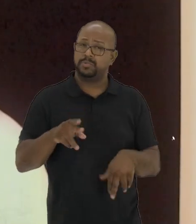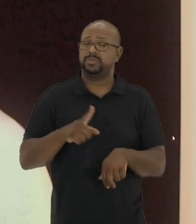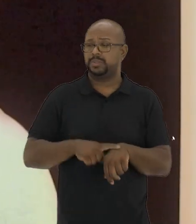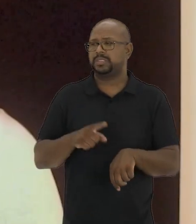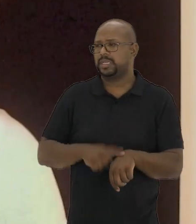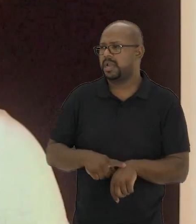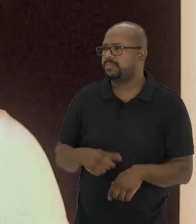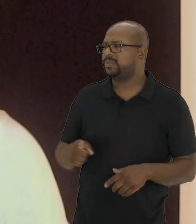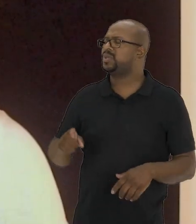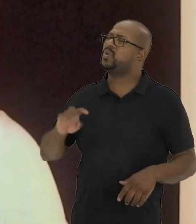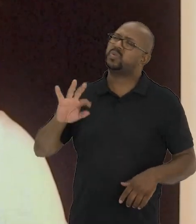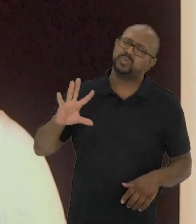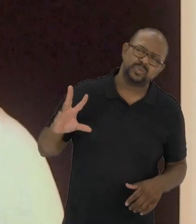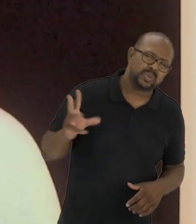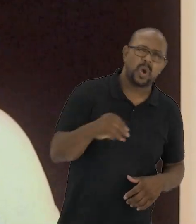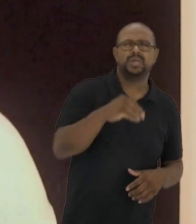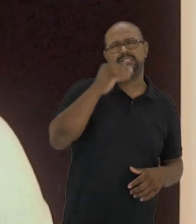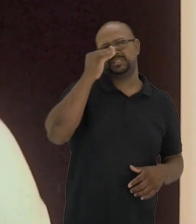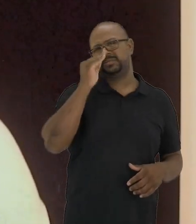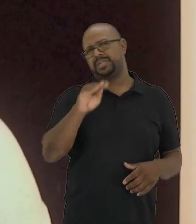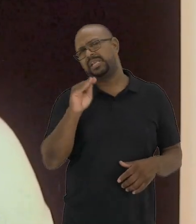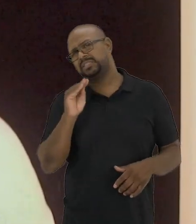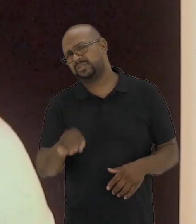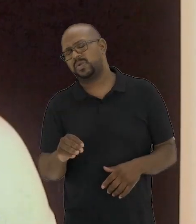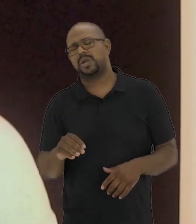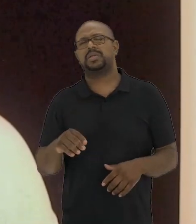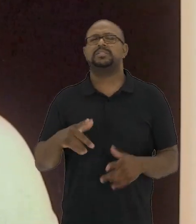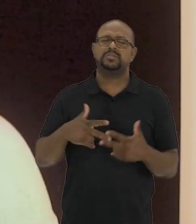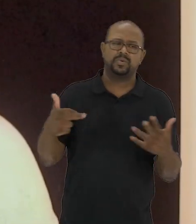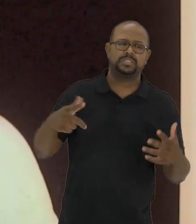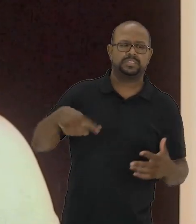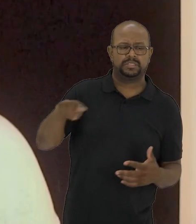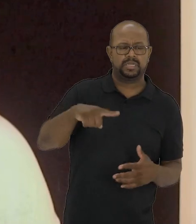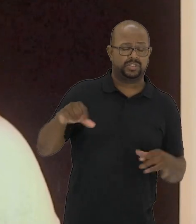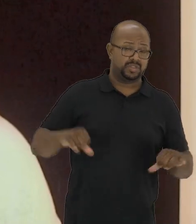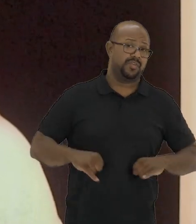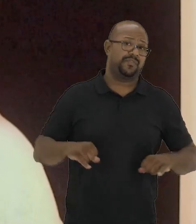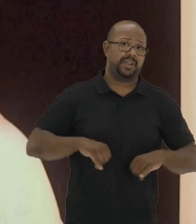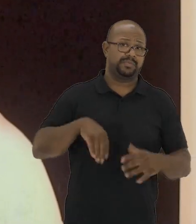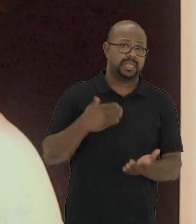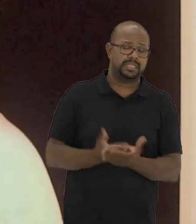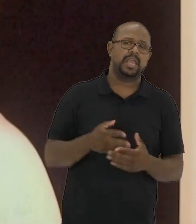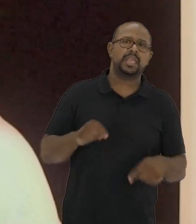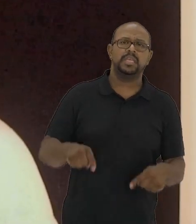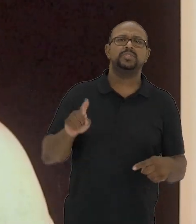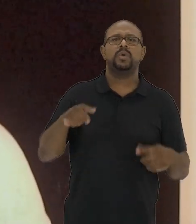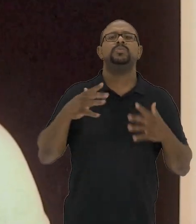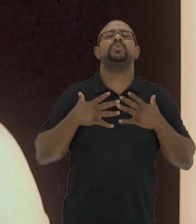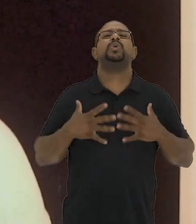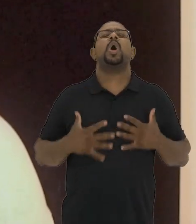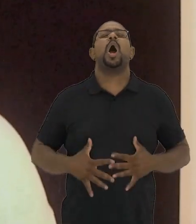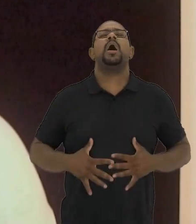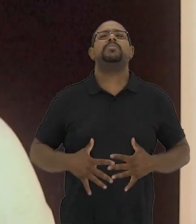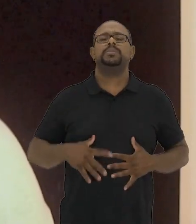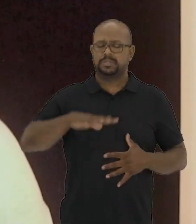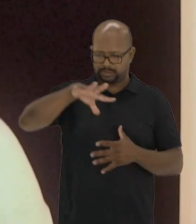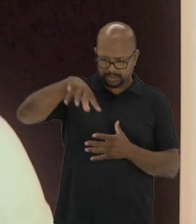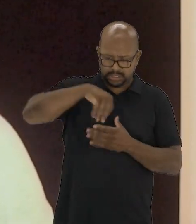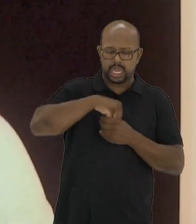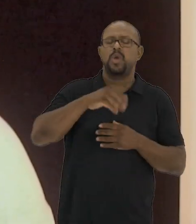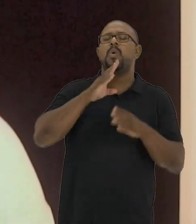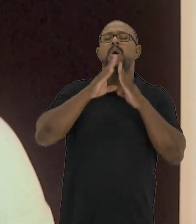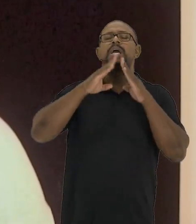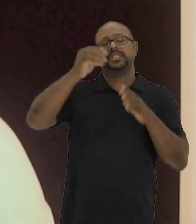É entender ao mesmo tempo que com todas as discriminações e com todas as cisões que sofremos até aqui, somos